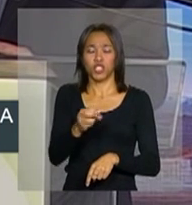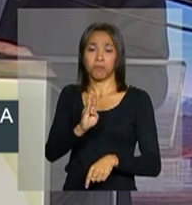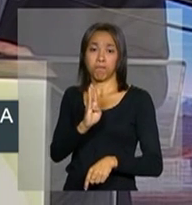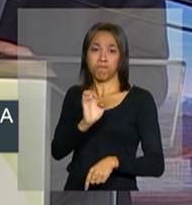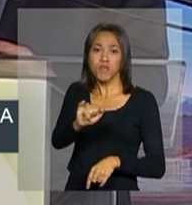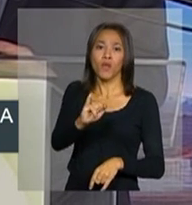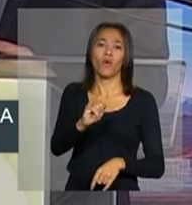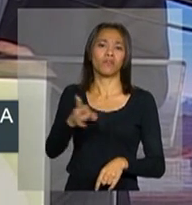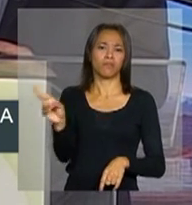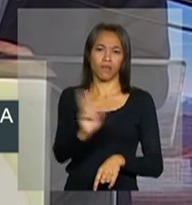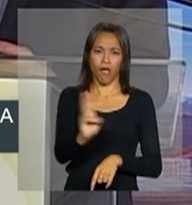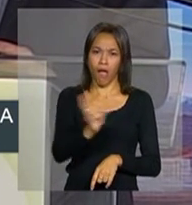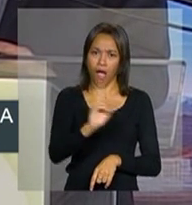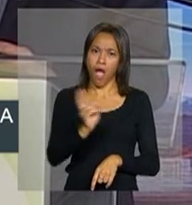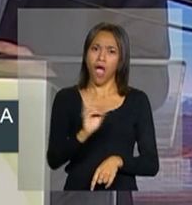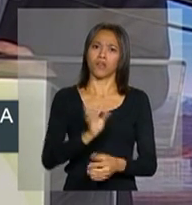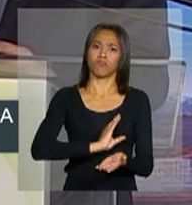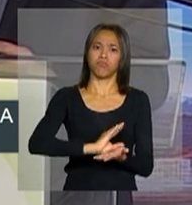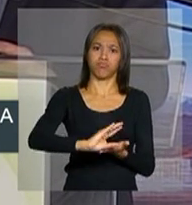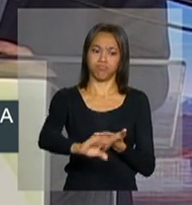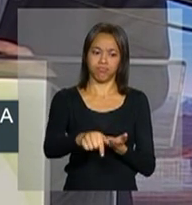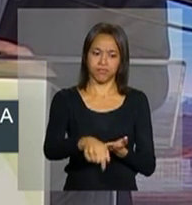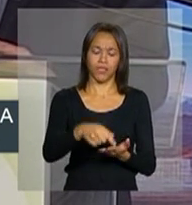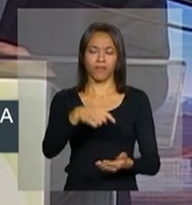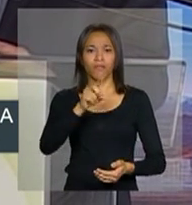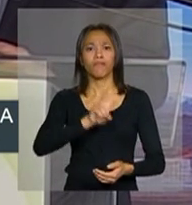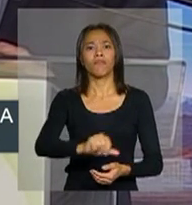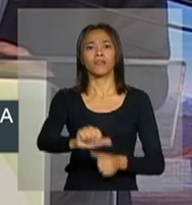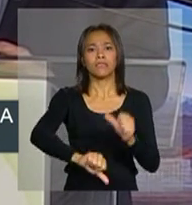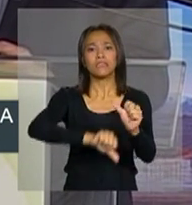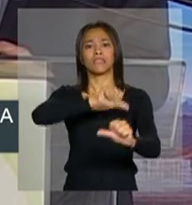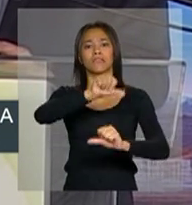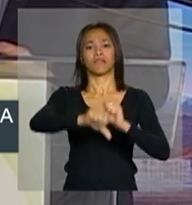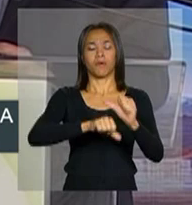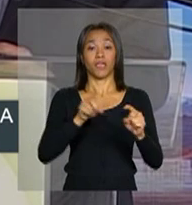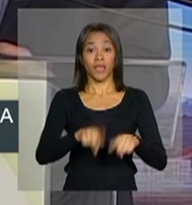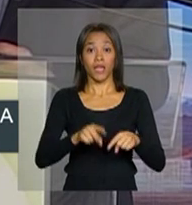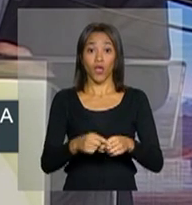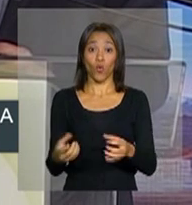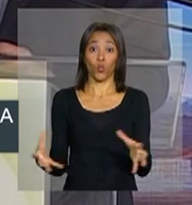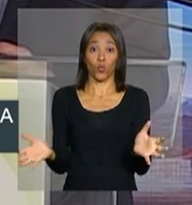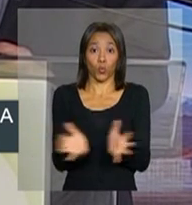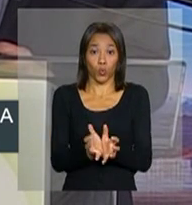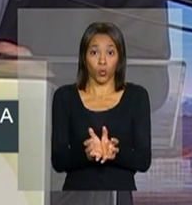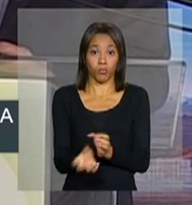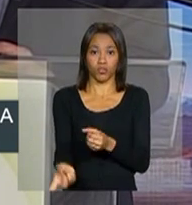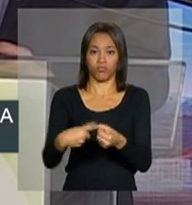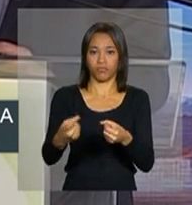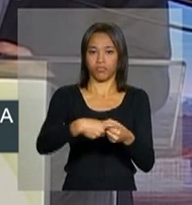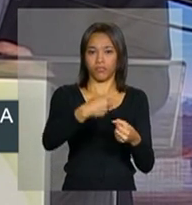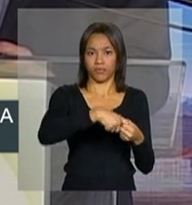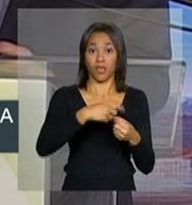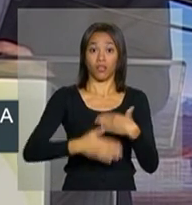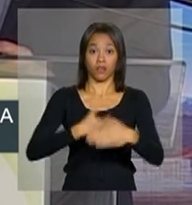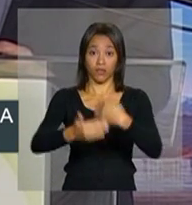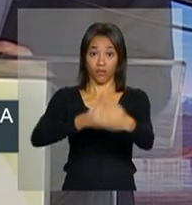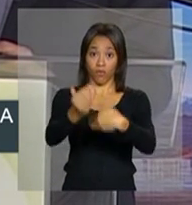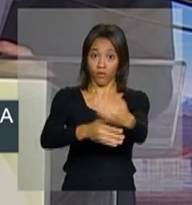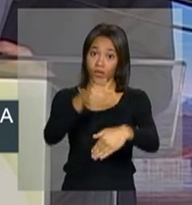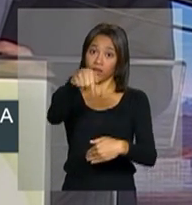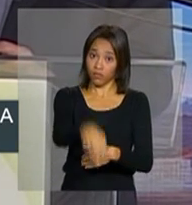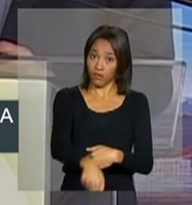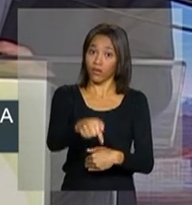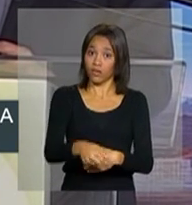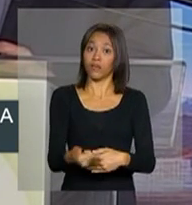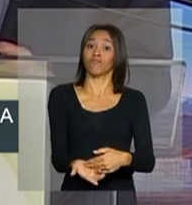em empreendimentos transformadores que se valem de um conjunto de logística aqui desenvolvido a partir